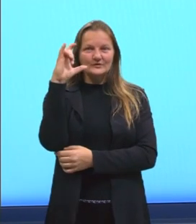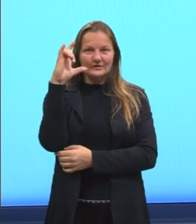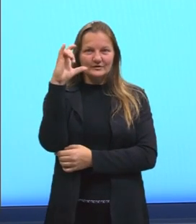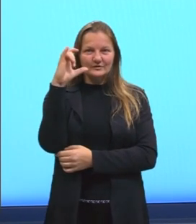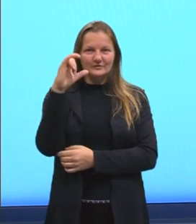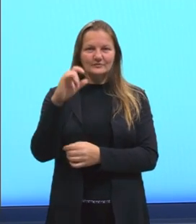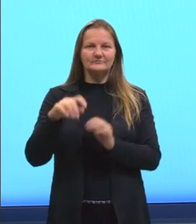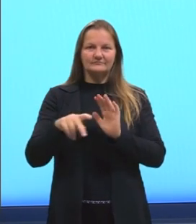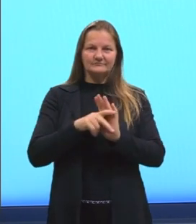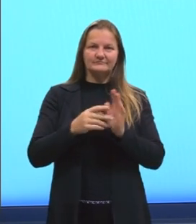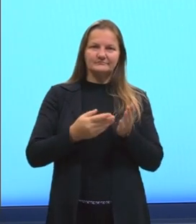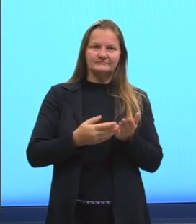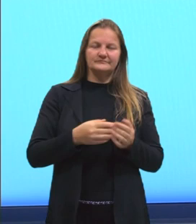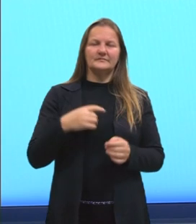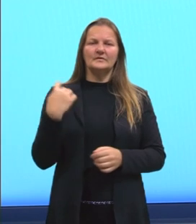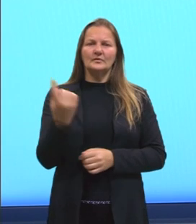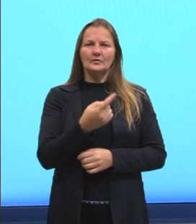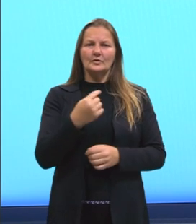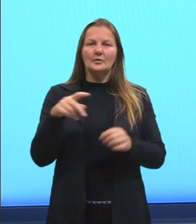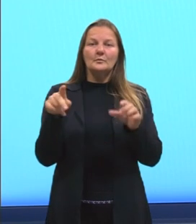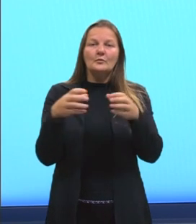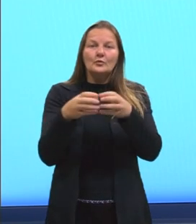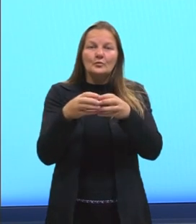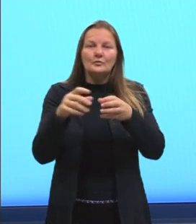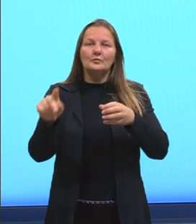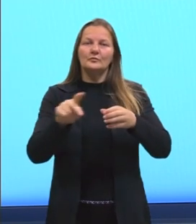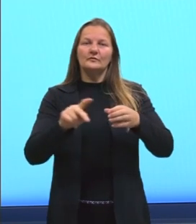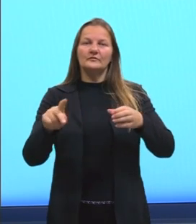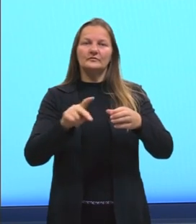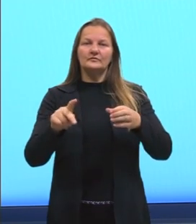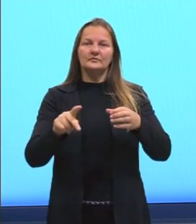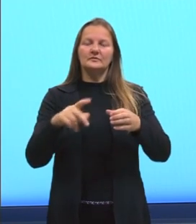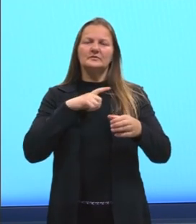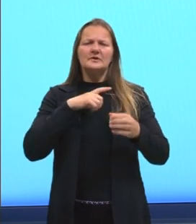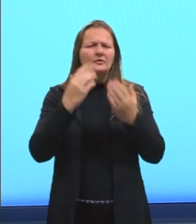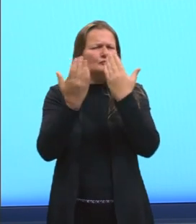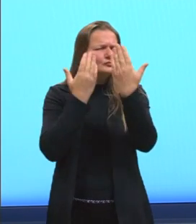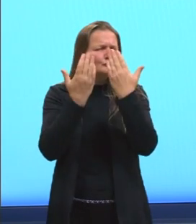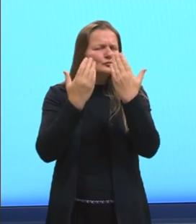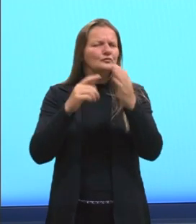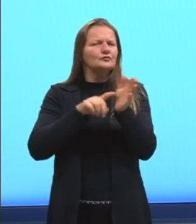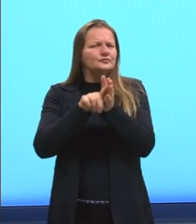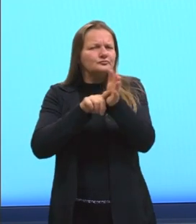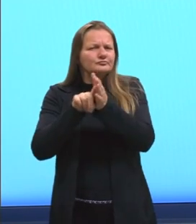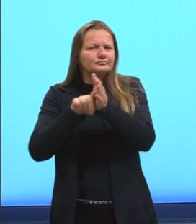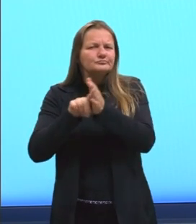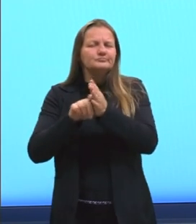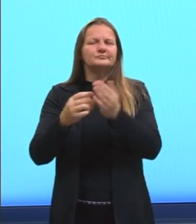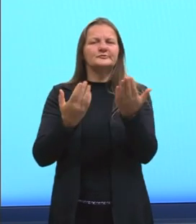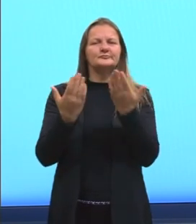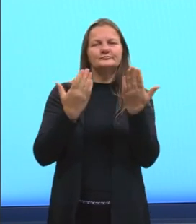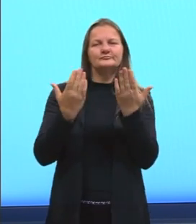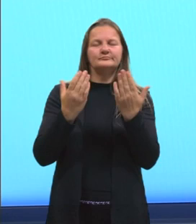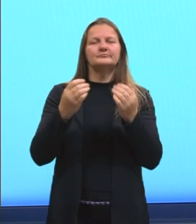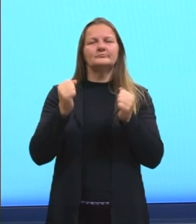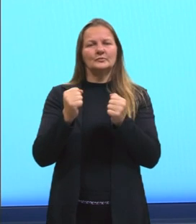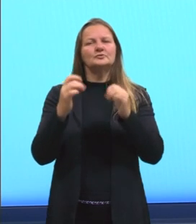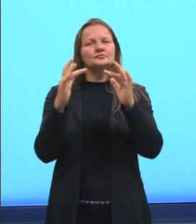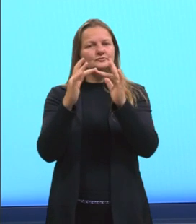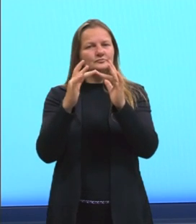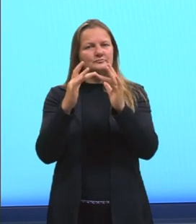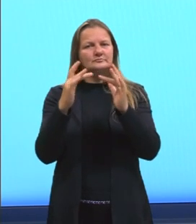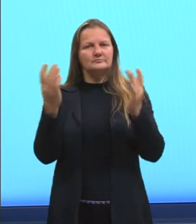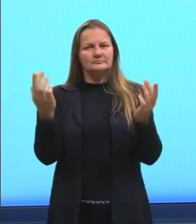o meu Instagram aqui, e o dos professores do pré-Enem, sempre que tu tiver algum, alguma questão para